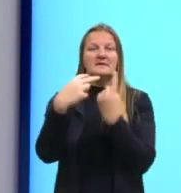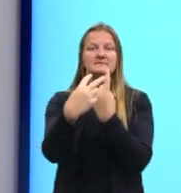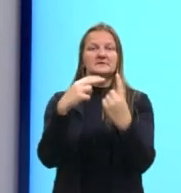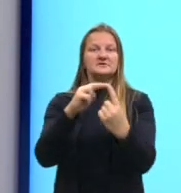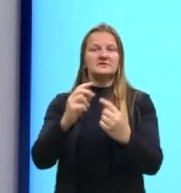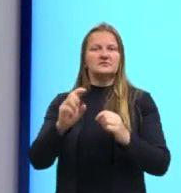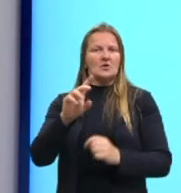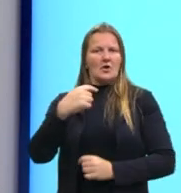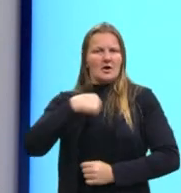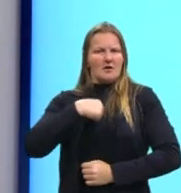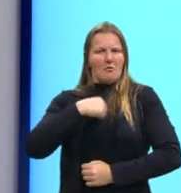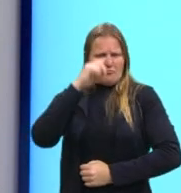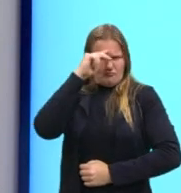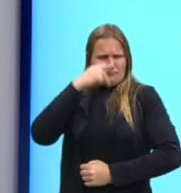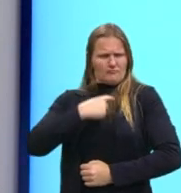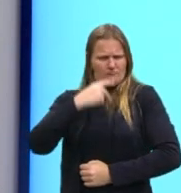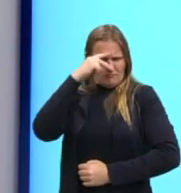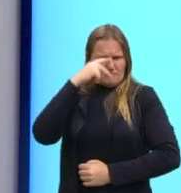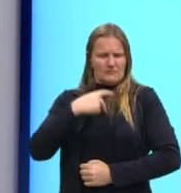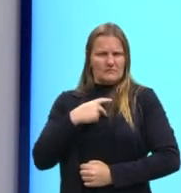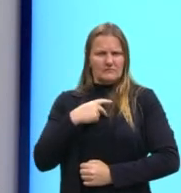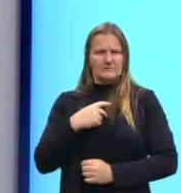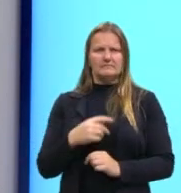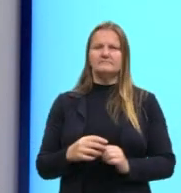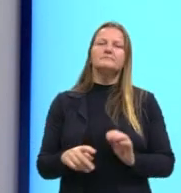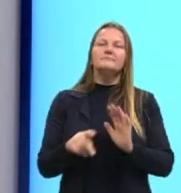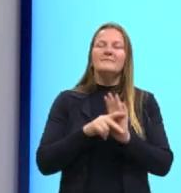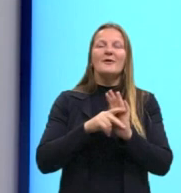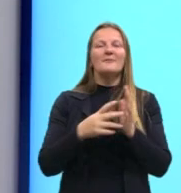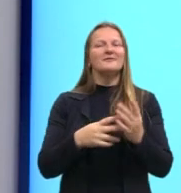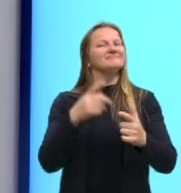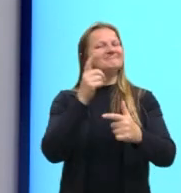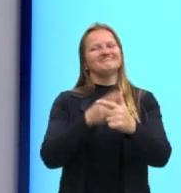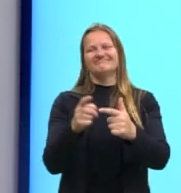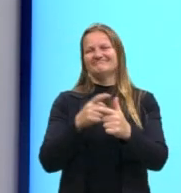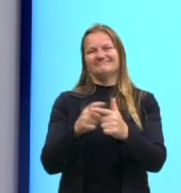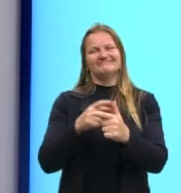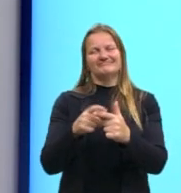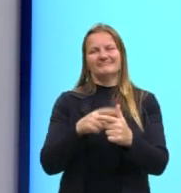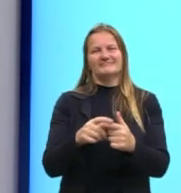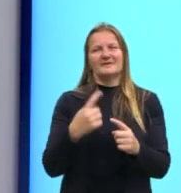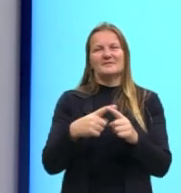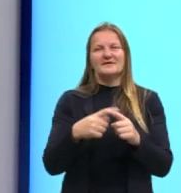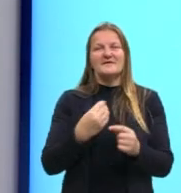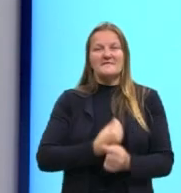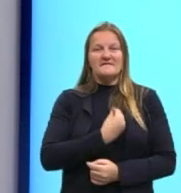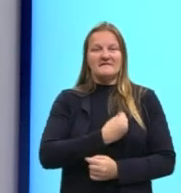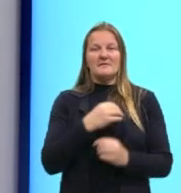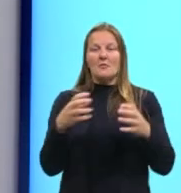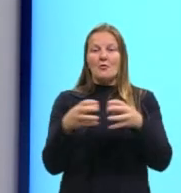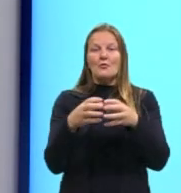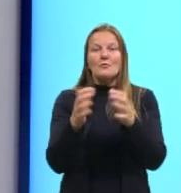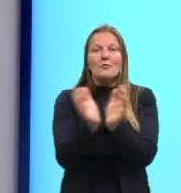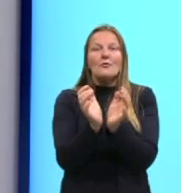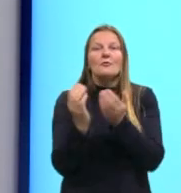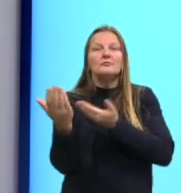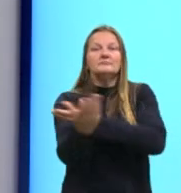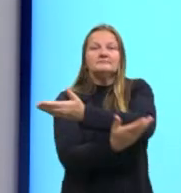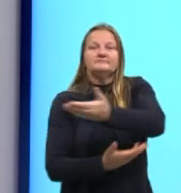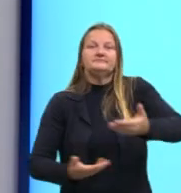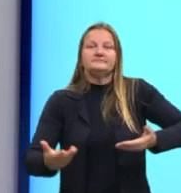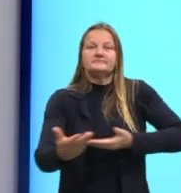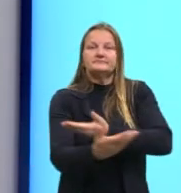-modernidade, é como é o correto. E esse é um problema, porque nós vivemos num coletivo, e aí nós